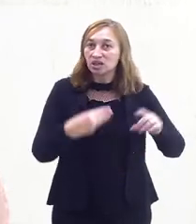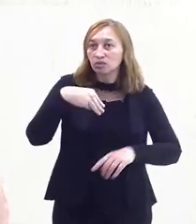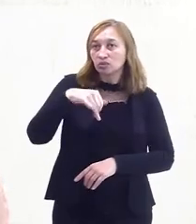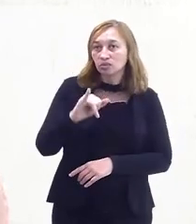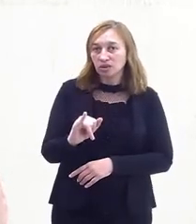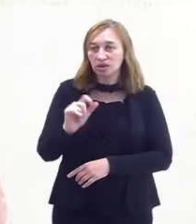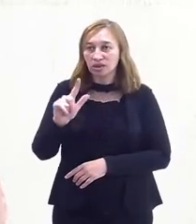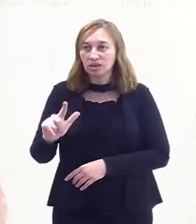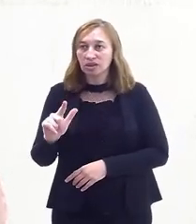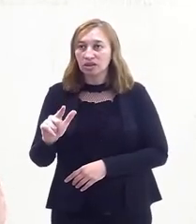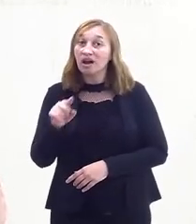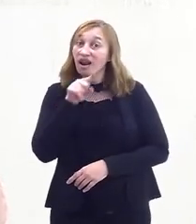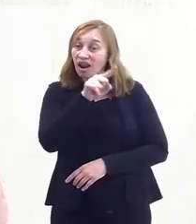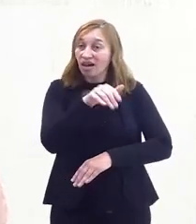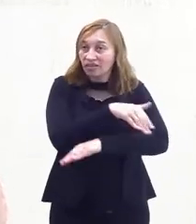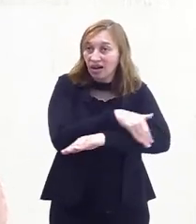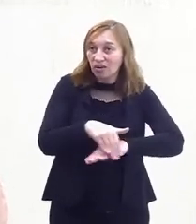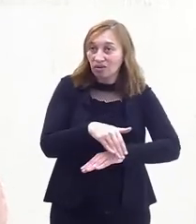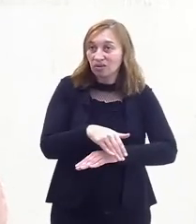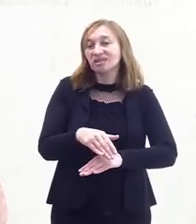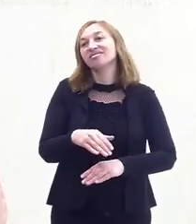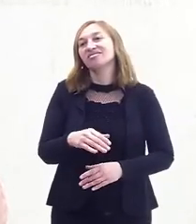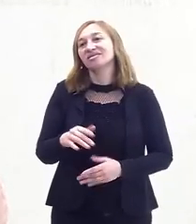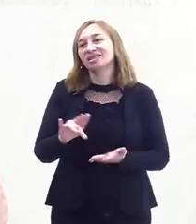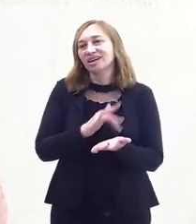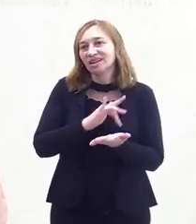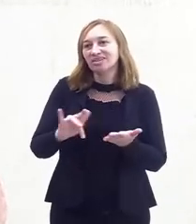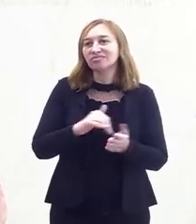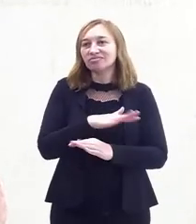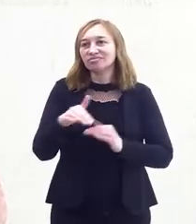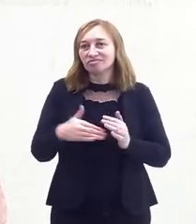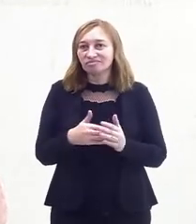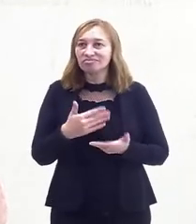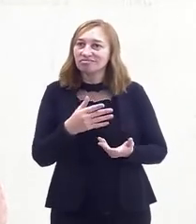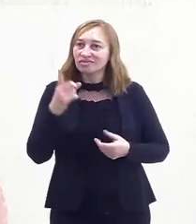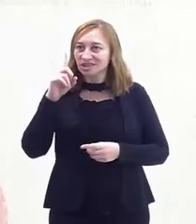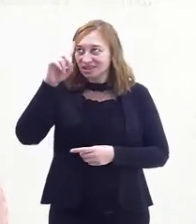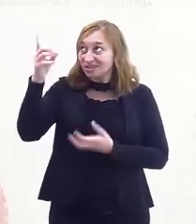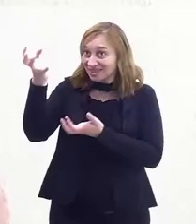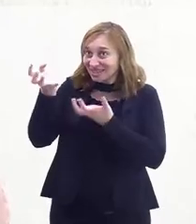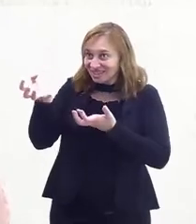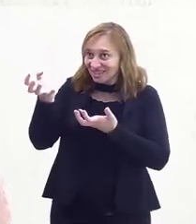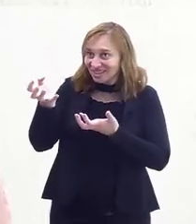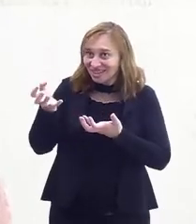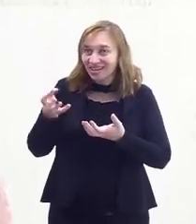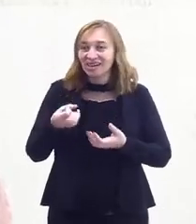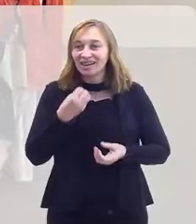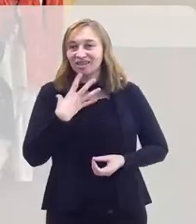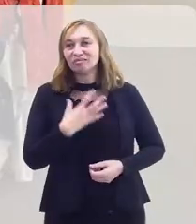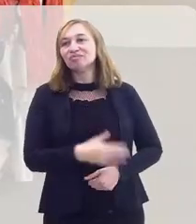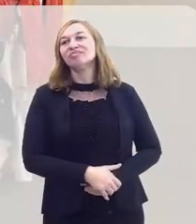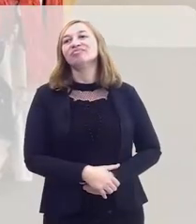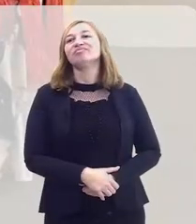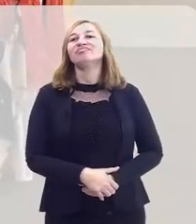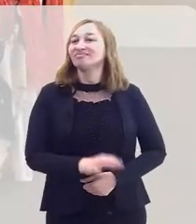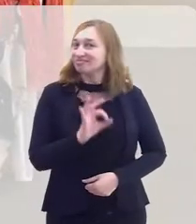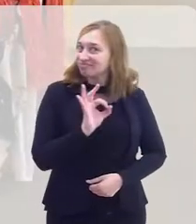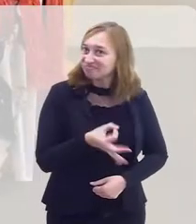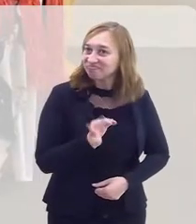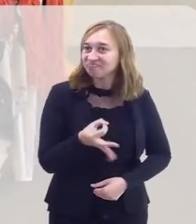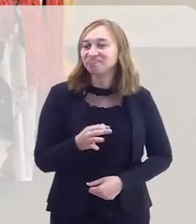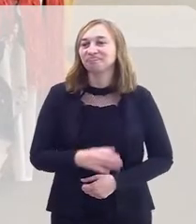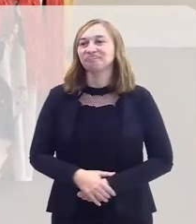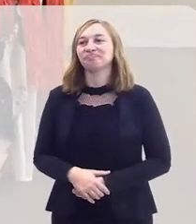Vassit, lá na Rua dos Ciganos. Com todo mundo. Se Deus quiser, dará muito certo.